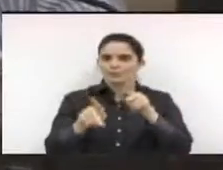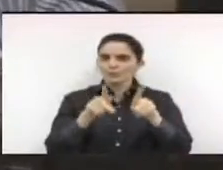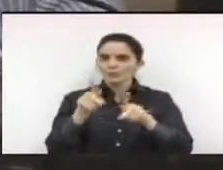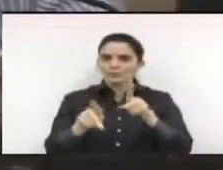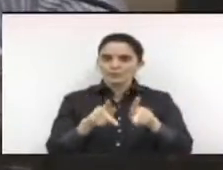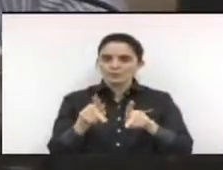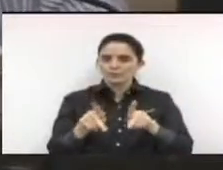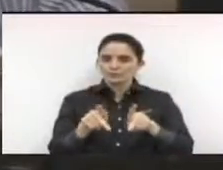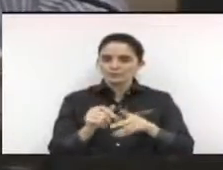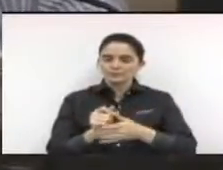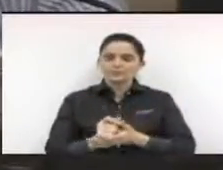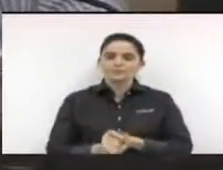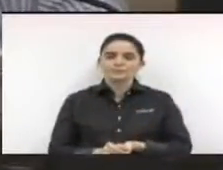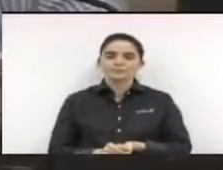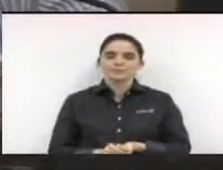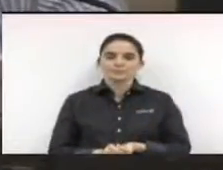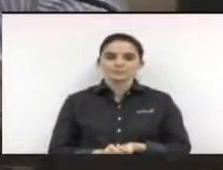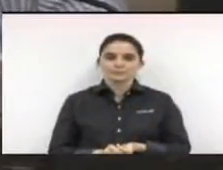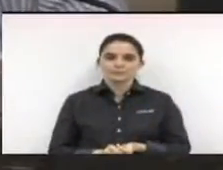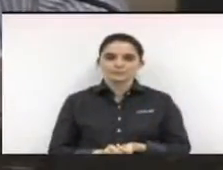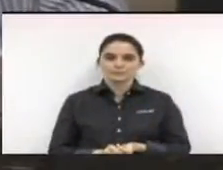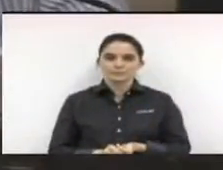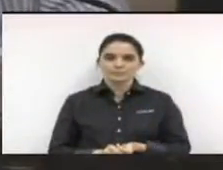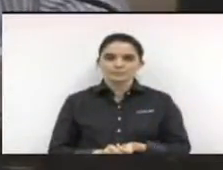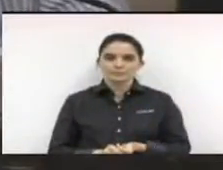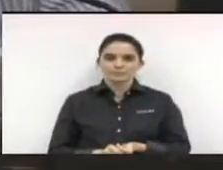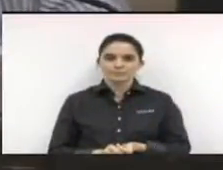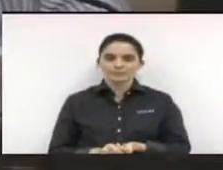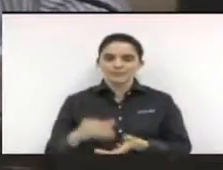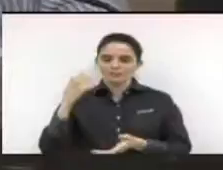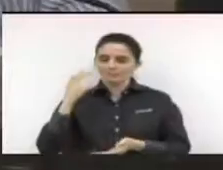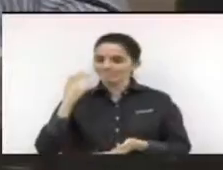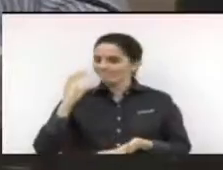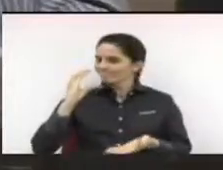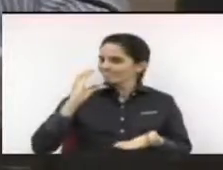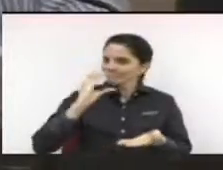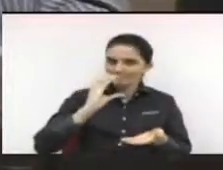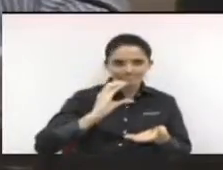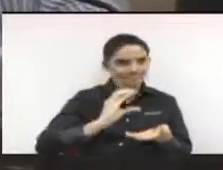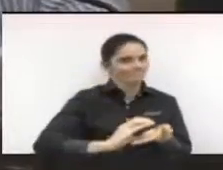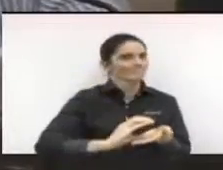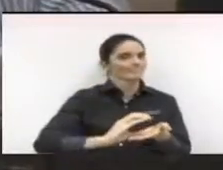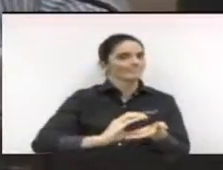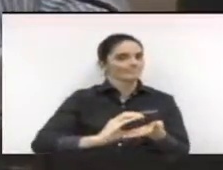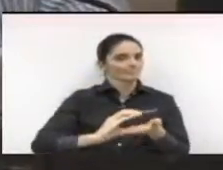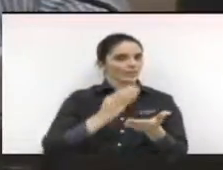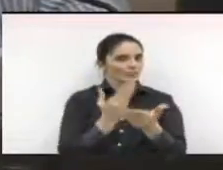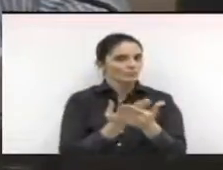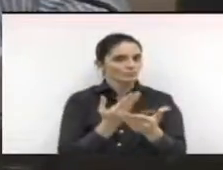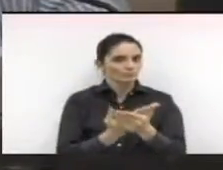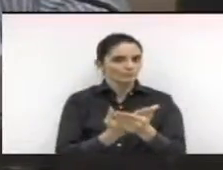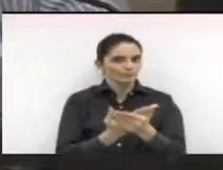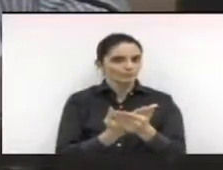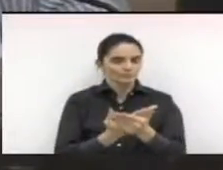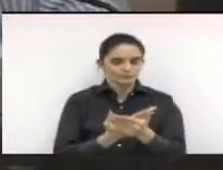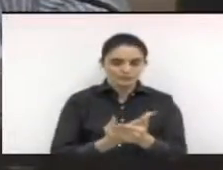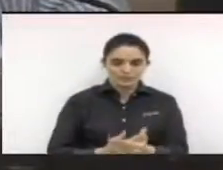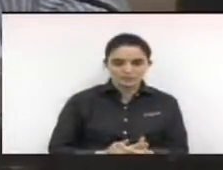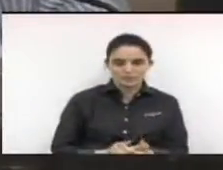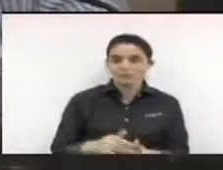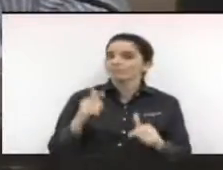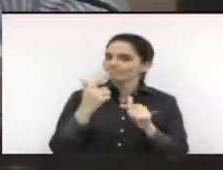serviços. Considerando que o corte de verbas na área da educação é temeroso, pois um país